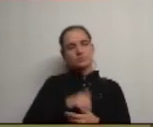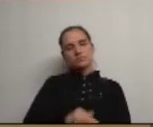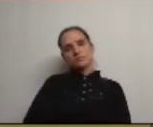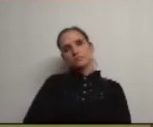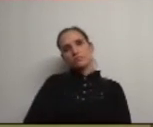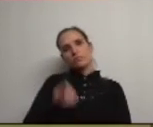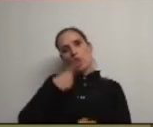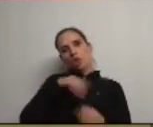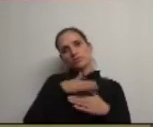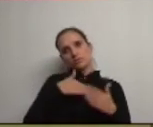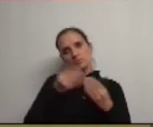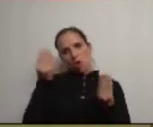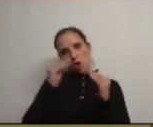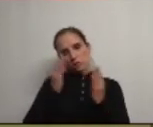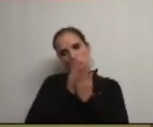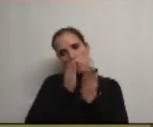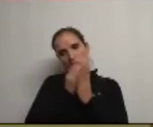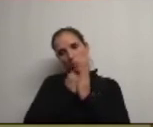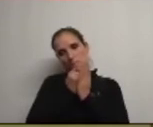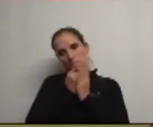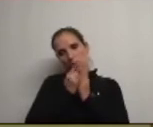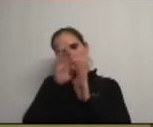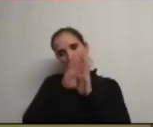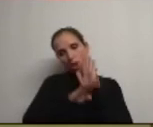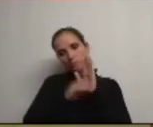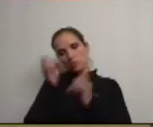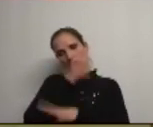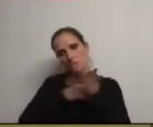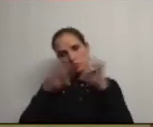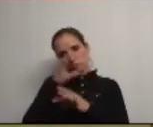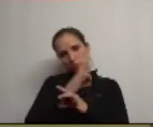nós fizemos obras nas escolas com apoio dos programas comunitários